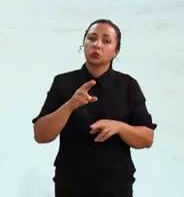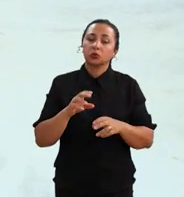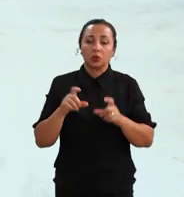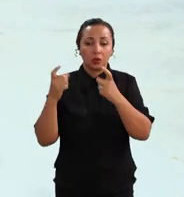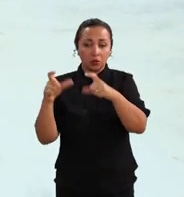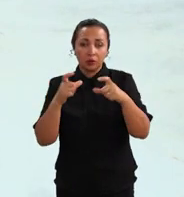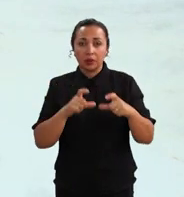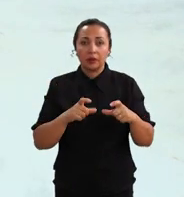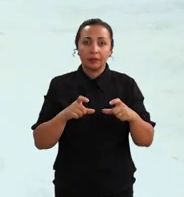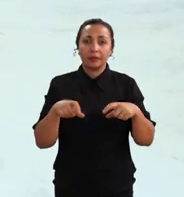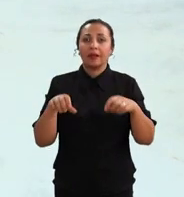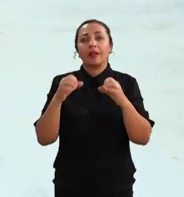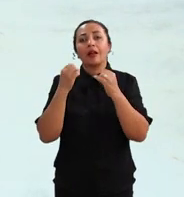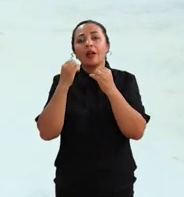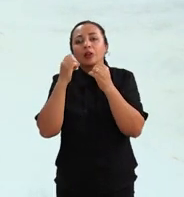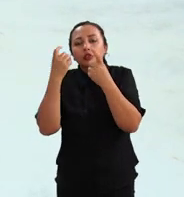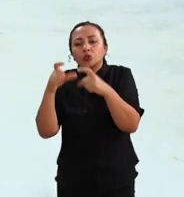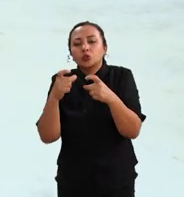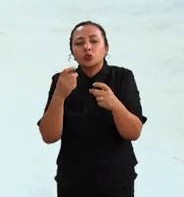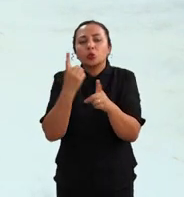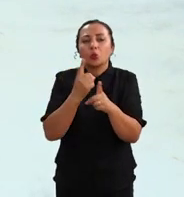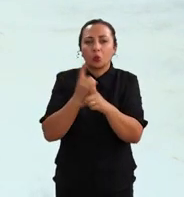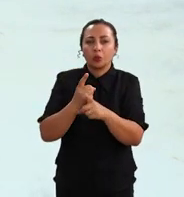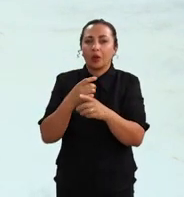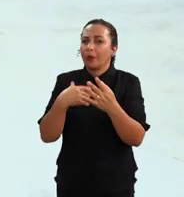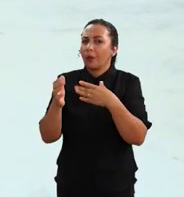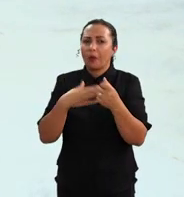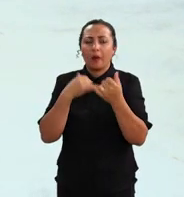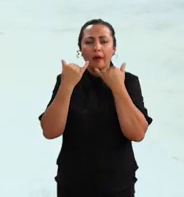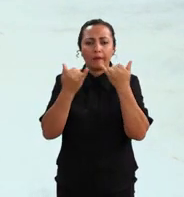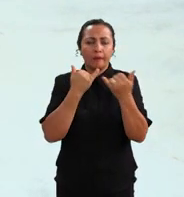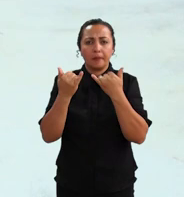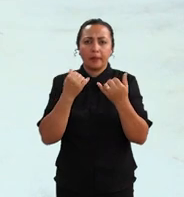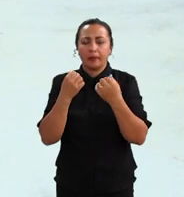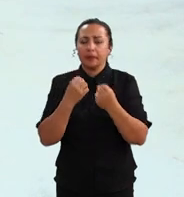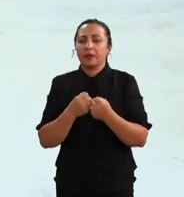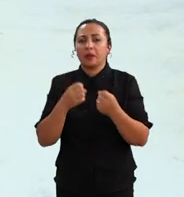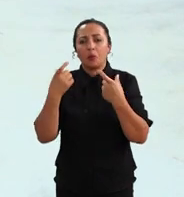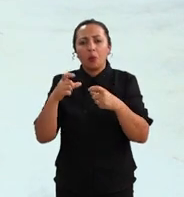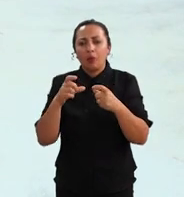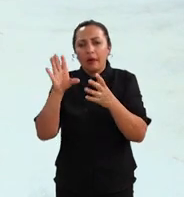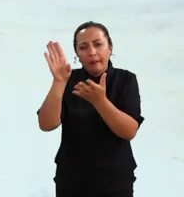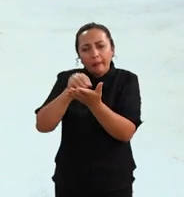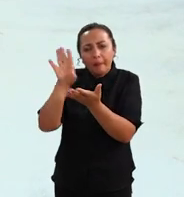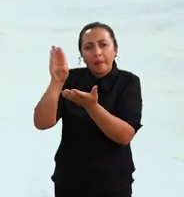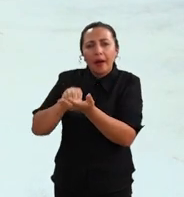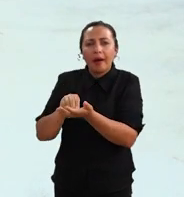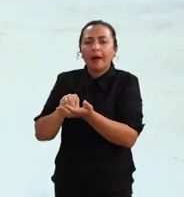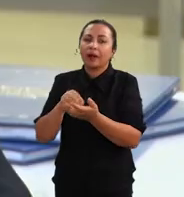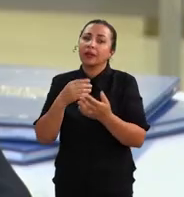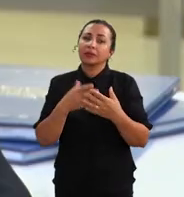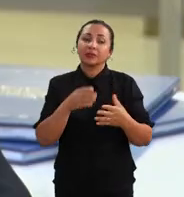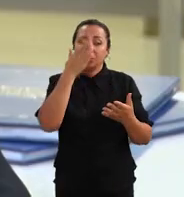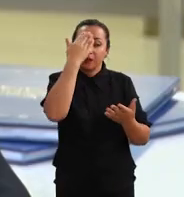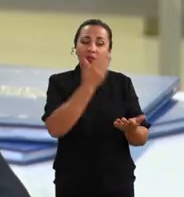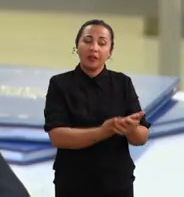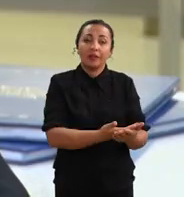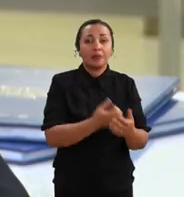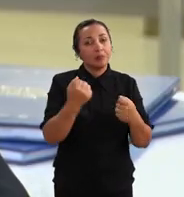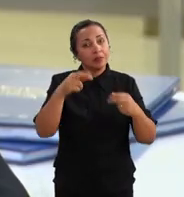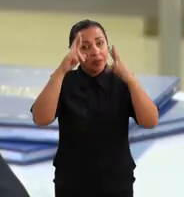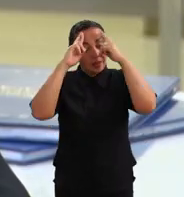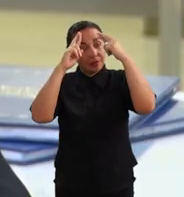na internet. Saber que não é qualquer informação que ele pode, qualquer fonte que é confiável e